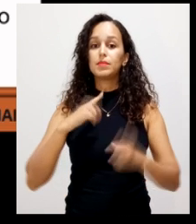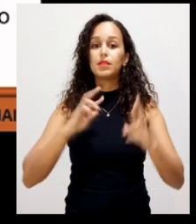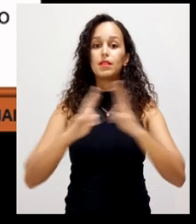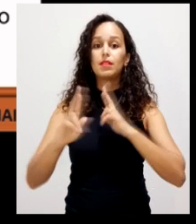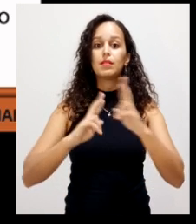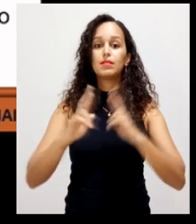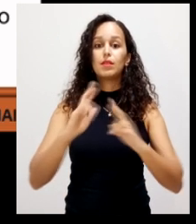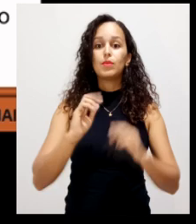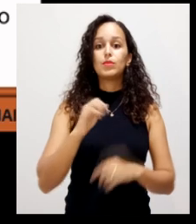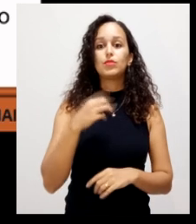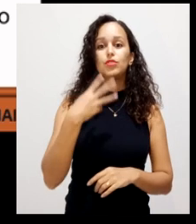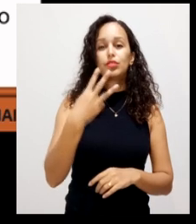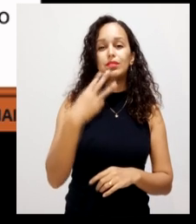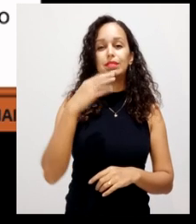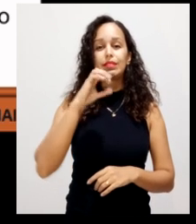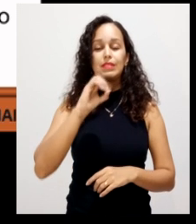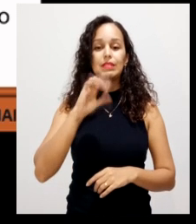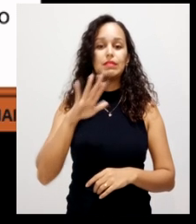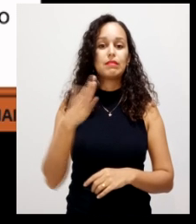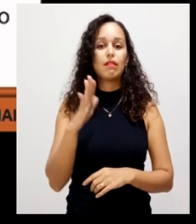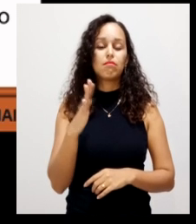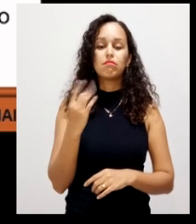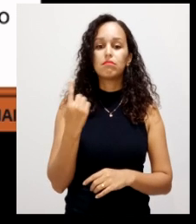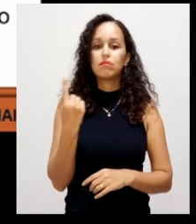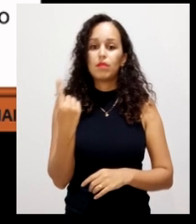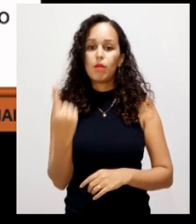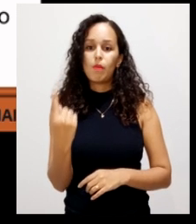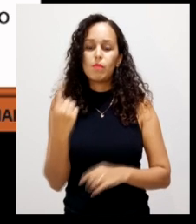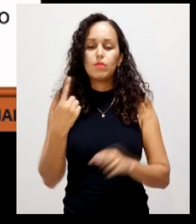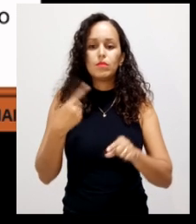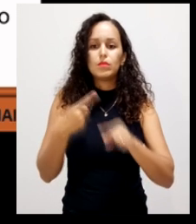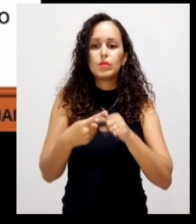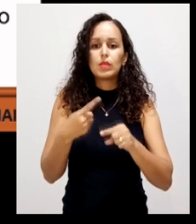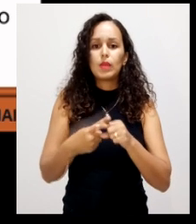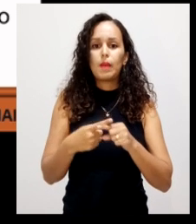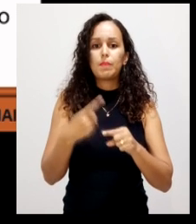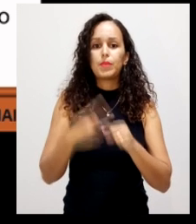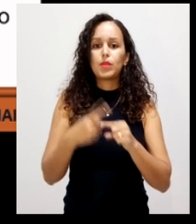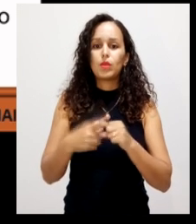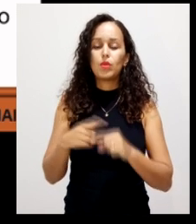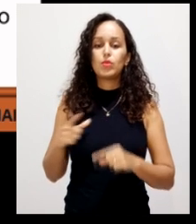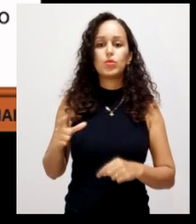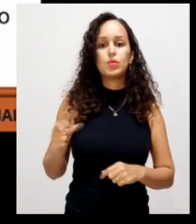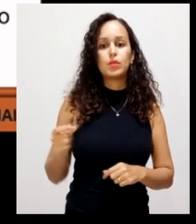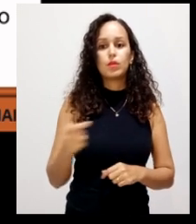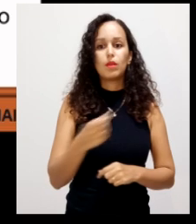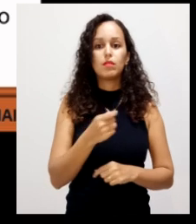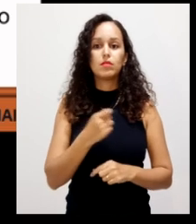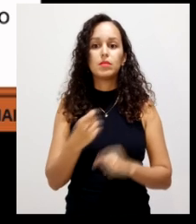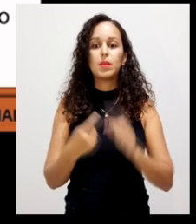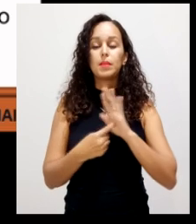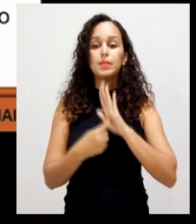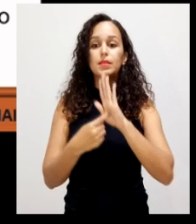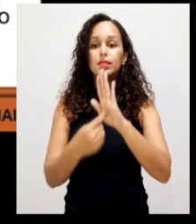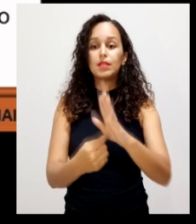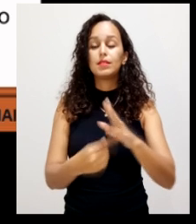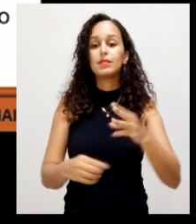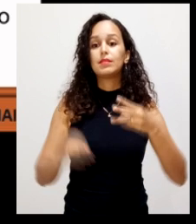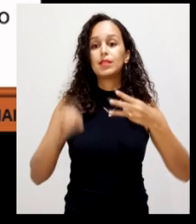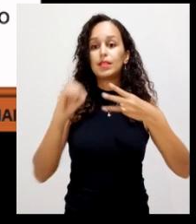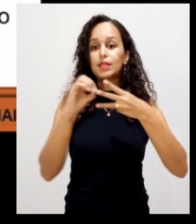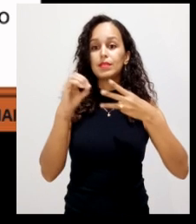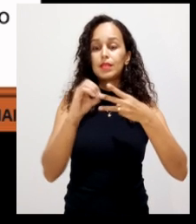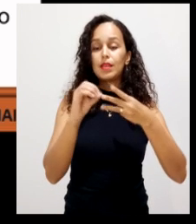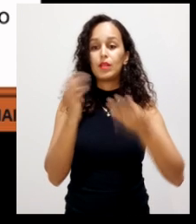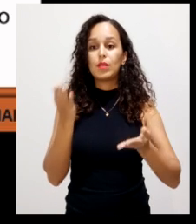de 30 para 1, aproximadamente 30 para 1. Por quê? Então, os micro-organismos geralmente apresentam em suas células